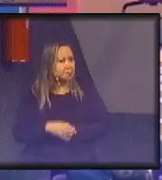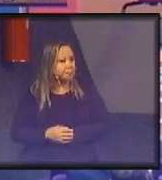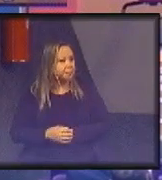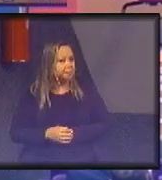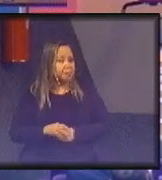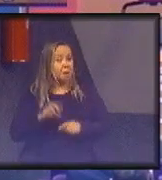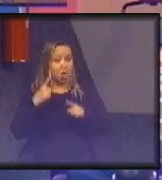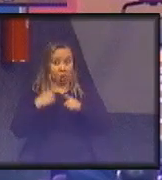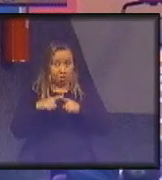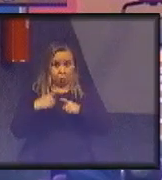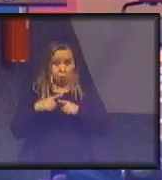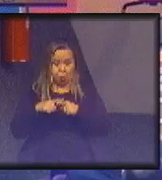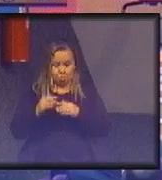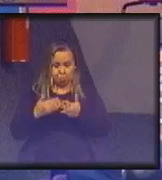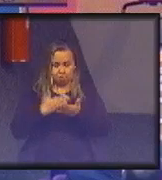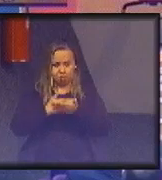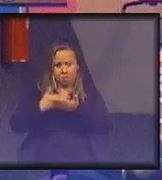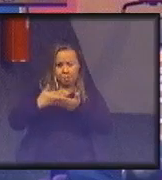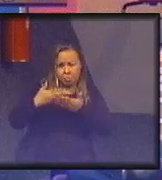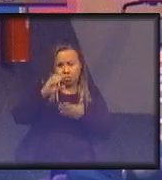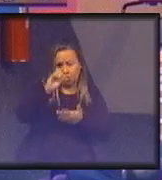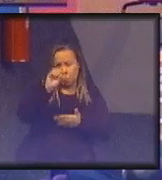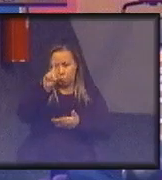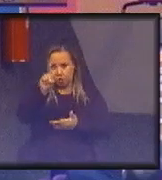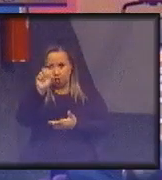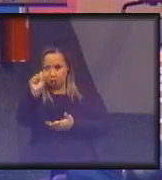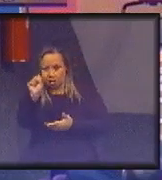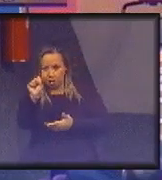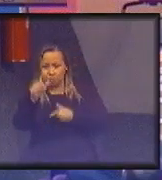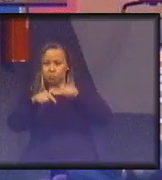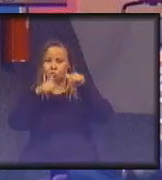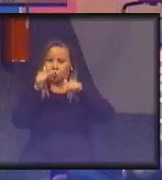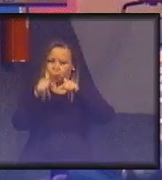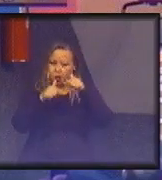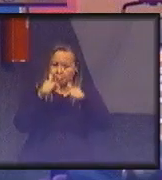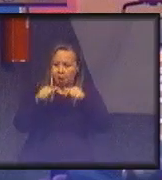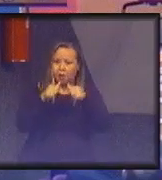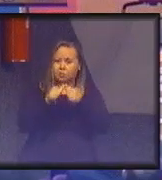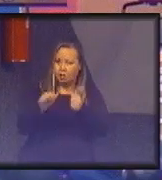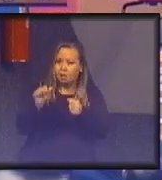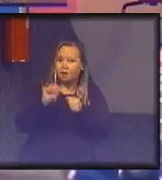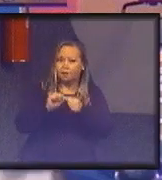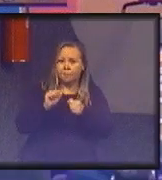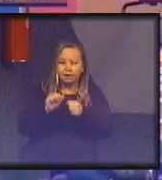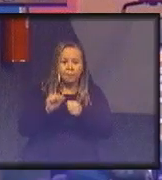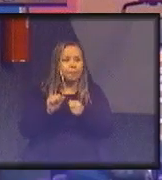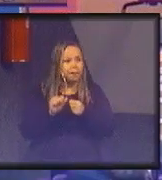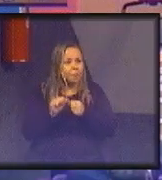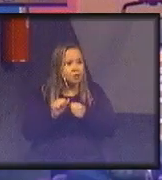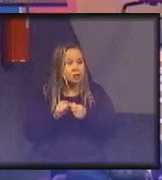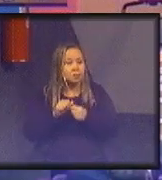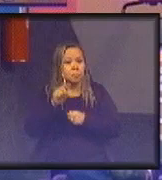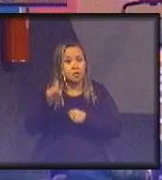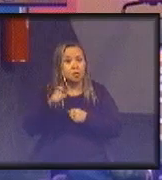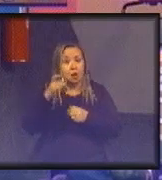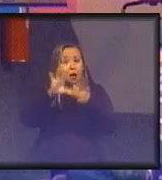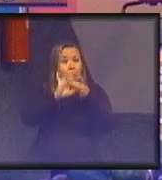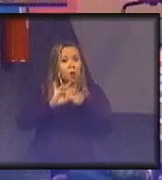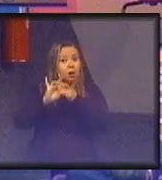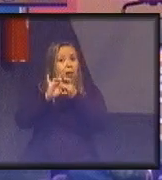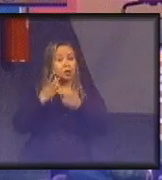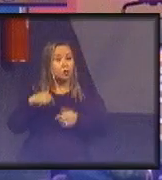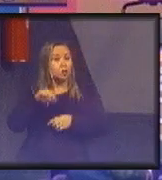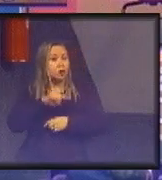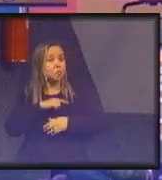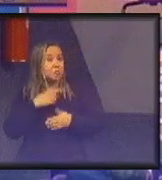Porque, a partir dos ODSs e o trabalho que você está fazendo, é uma ponte para que a gente possa